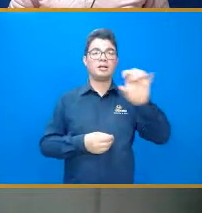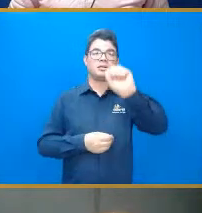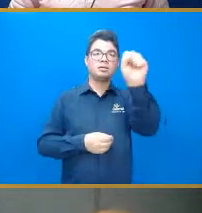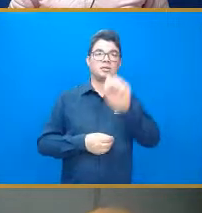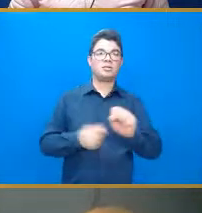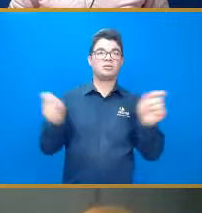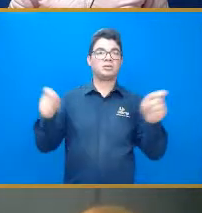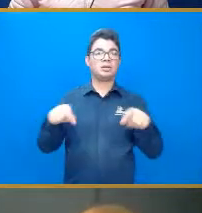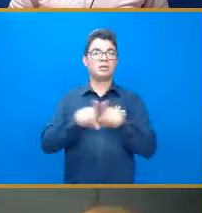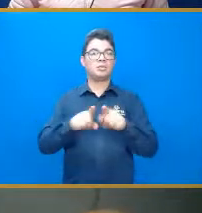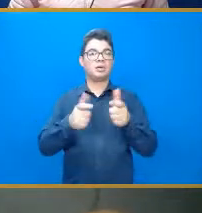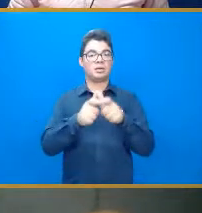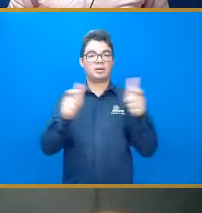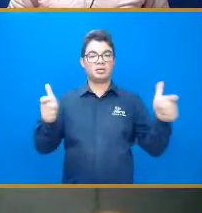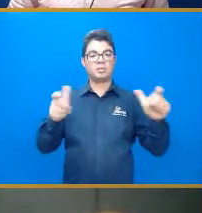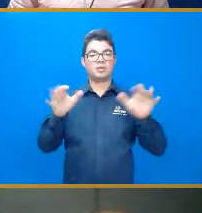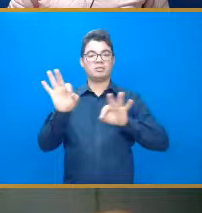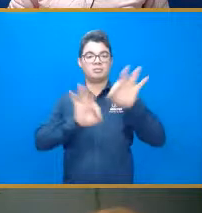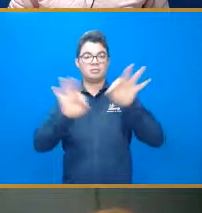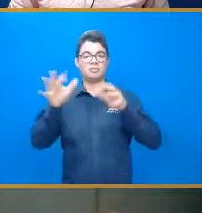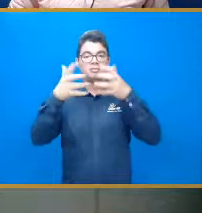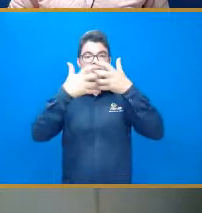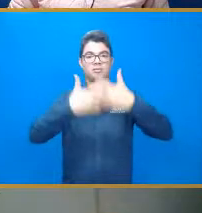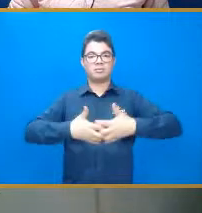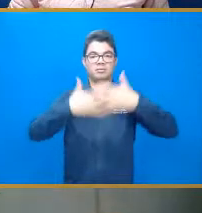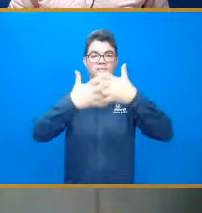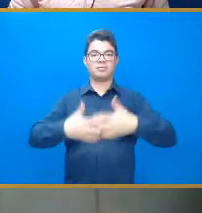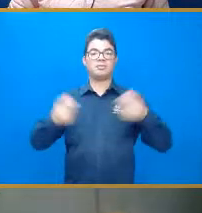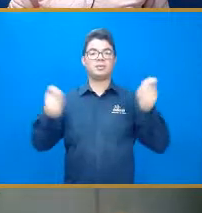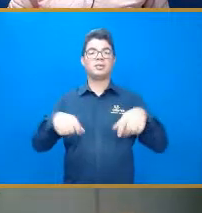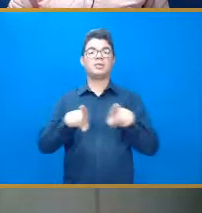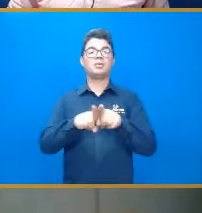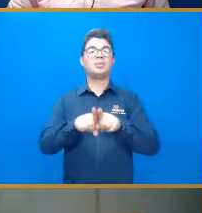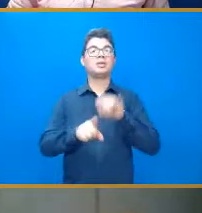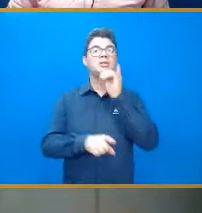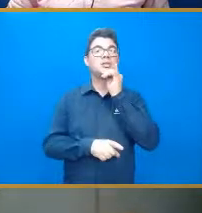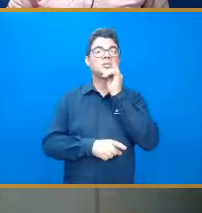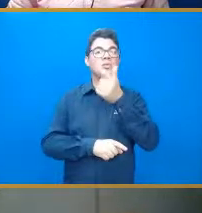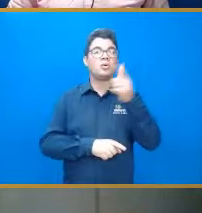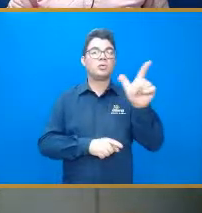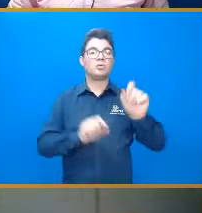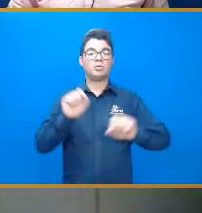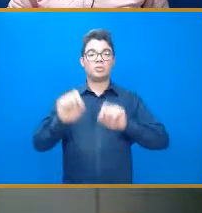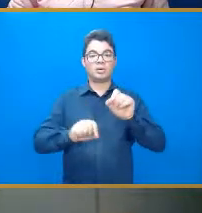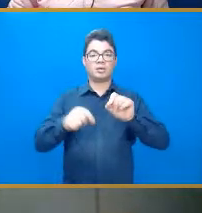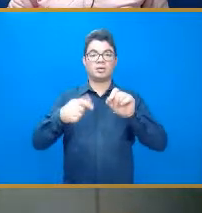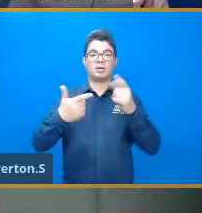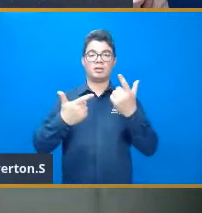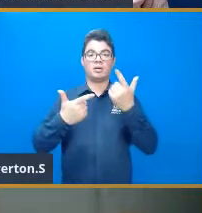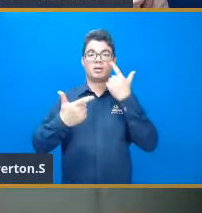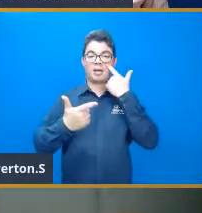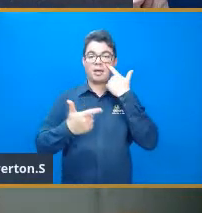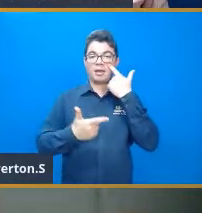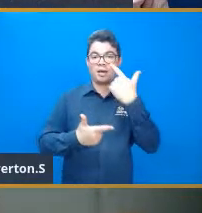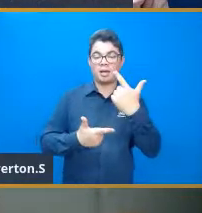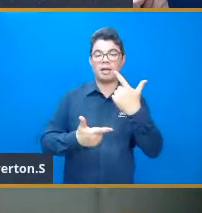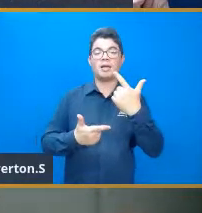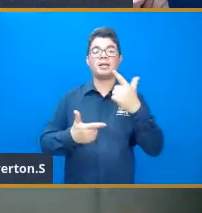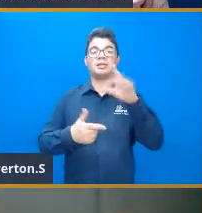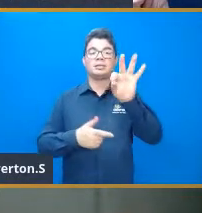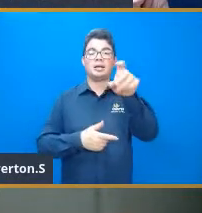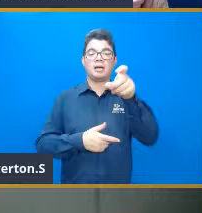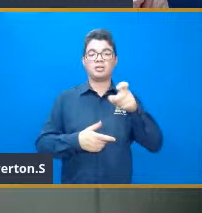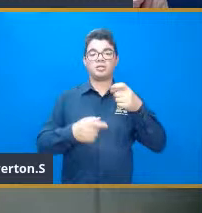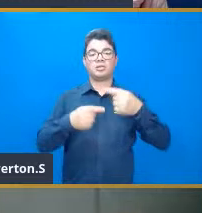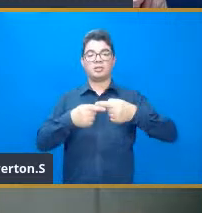crescimento, já que a função é uma função linear. No caso do exemplo anterior, função exponencial, nós temos uma taxa de crescimento lá, que ela não é